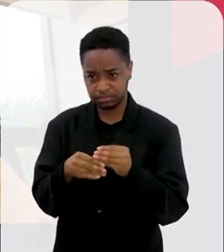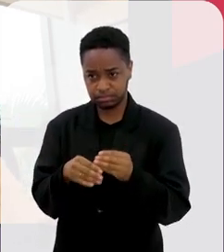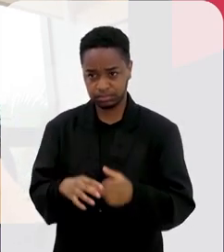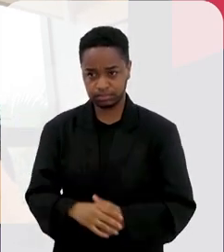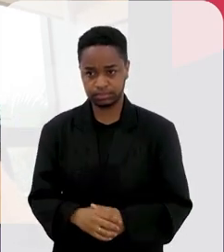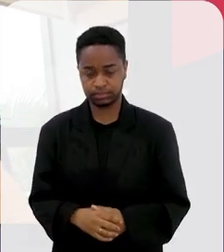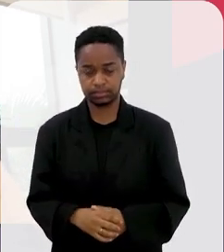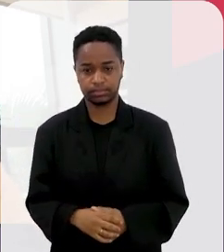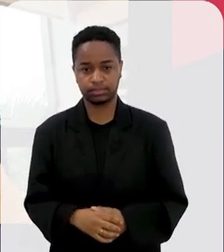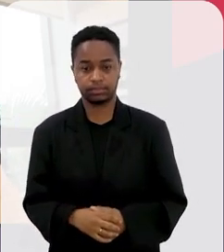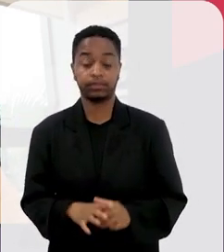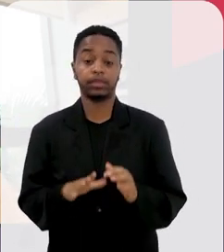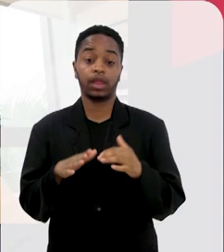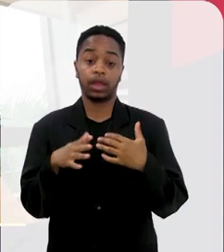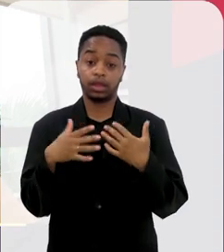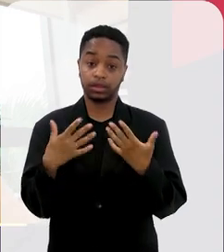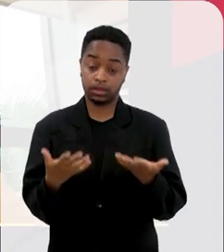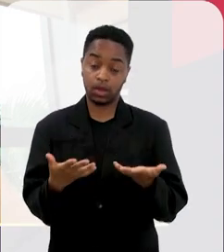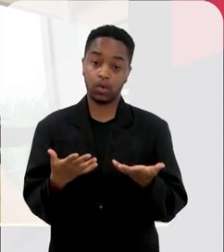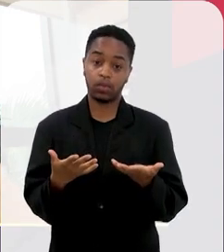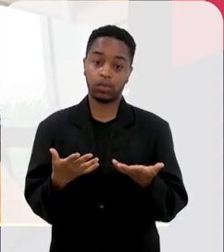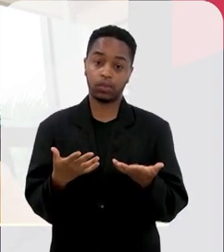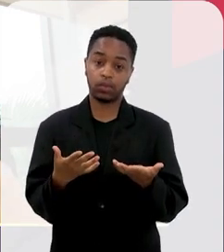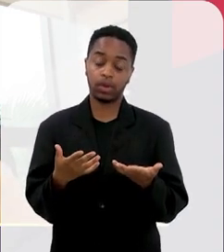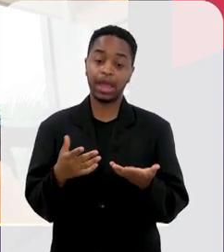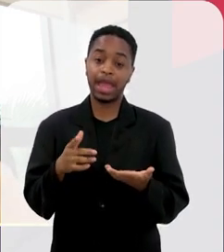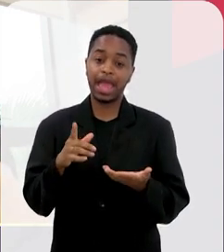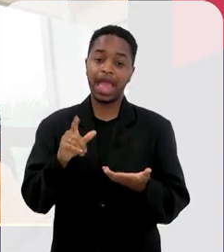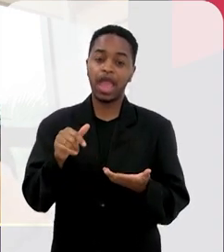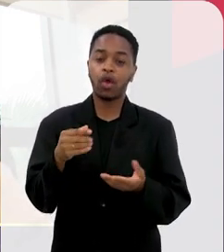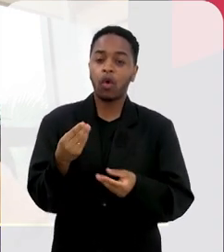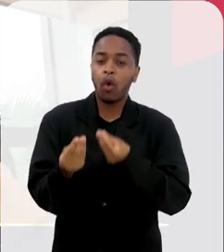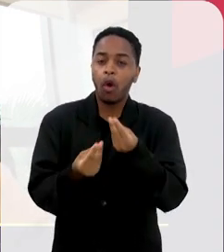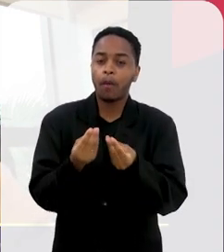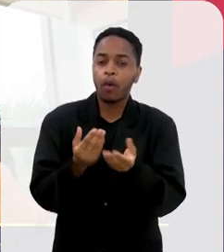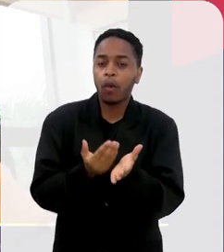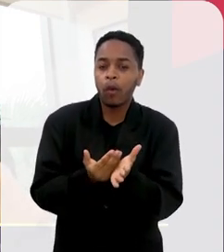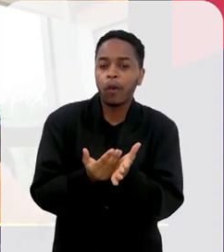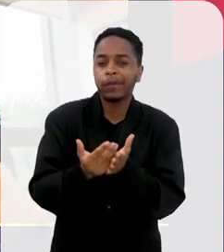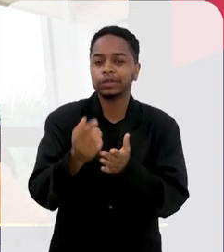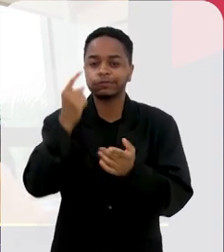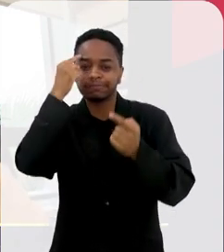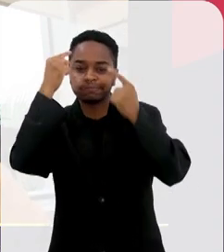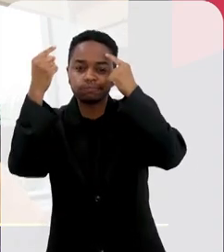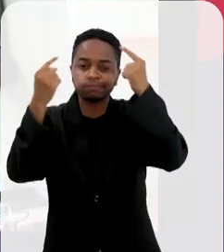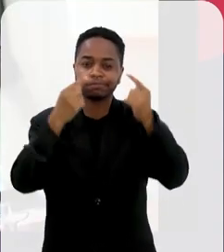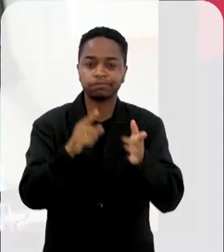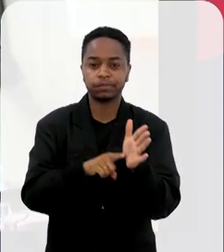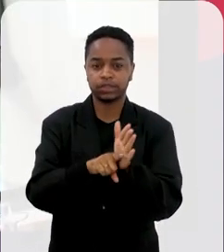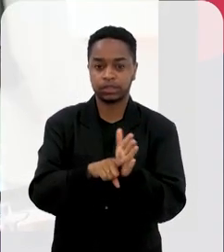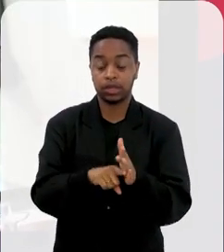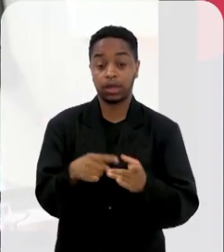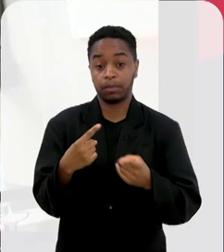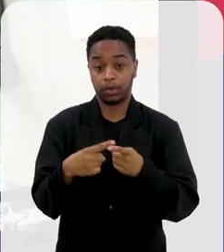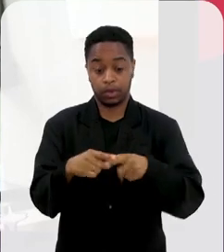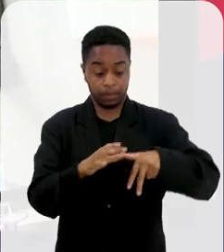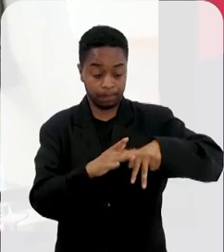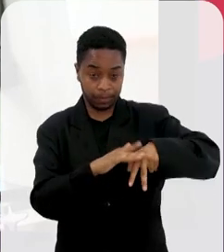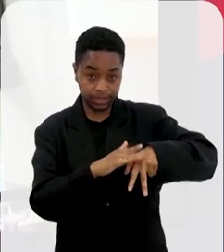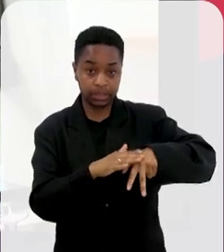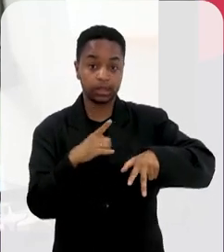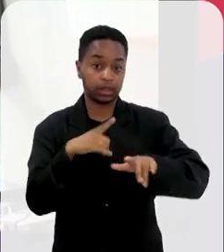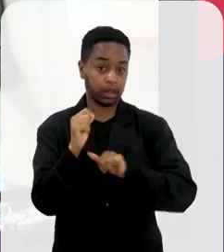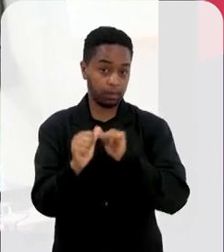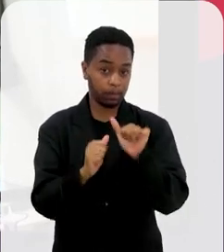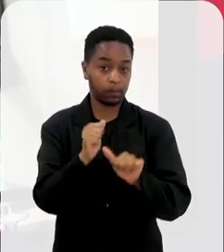quer complementar, então? Então, esse foi um gatilho para essa pesquisa, né? Exatamente, os pacientes